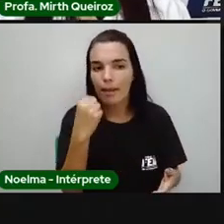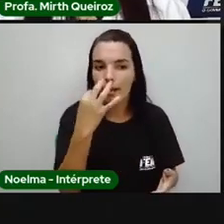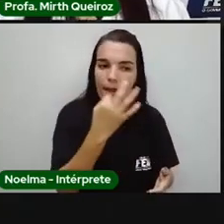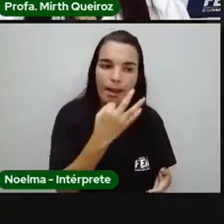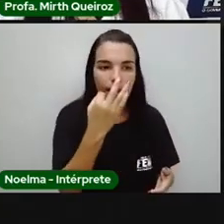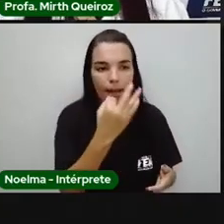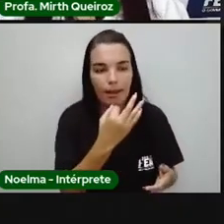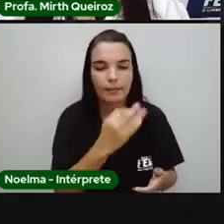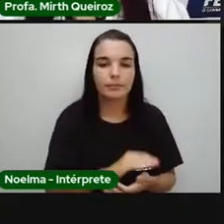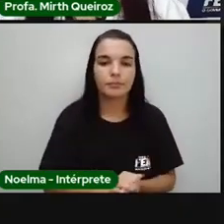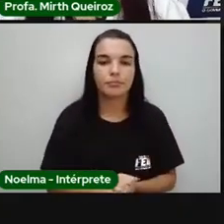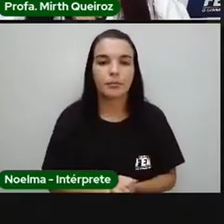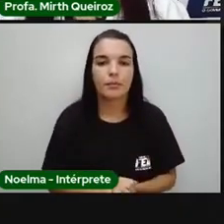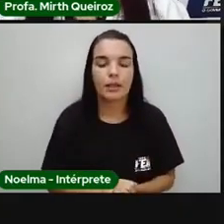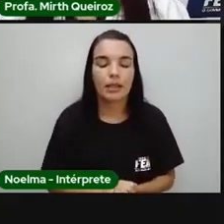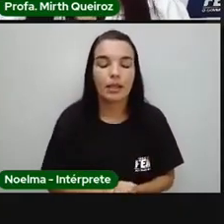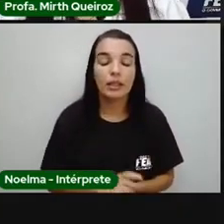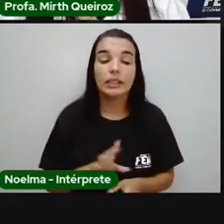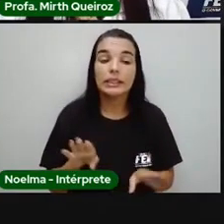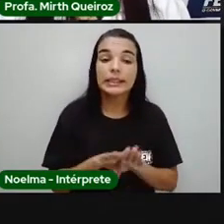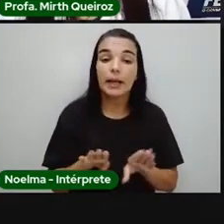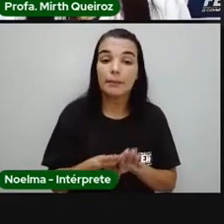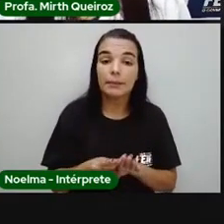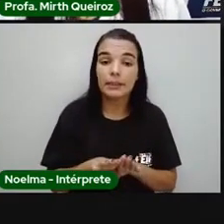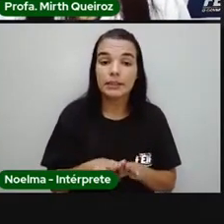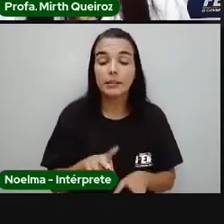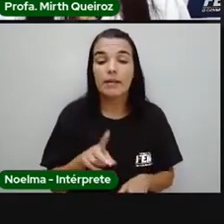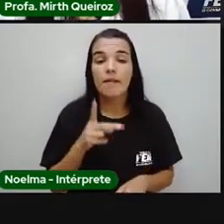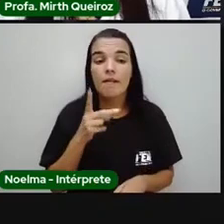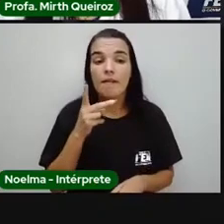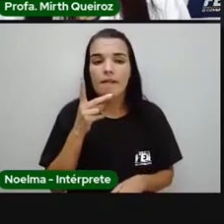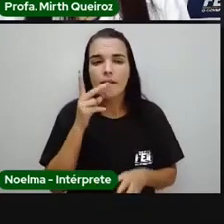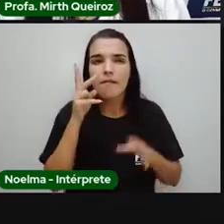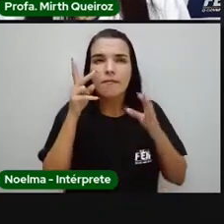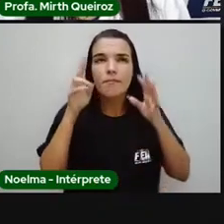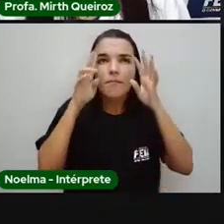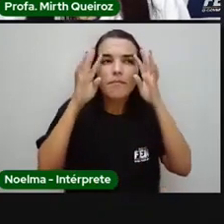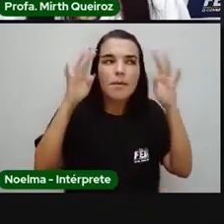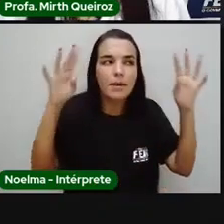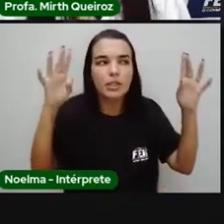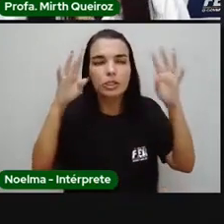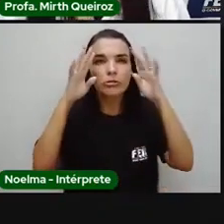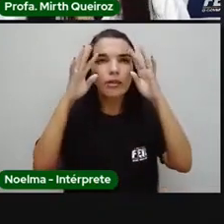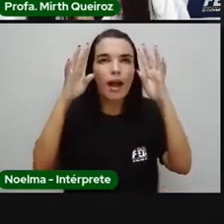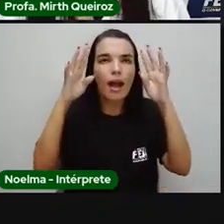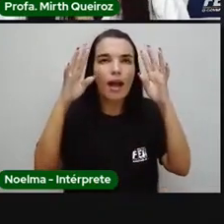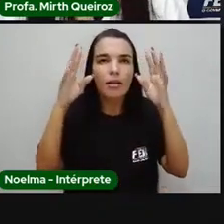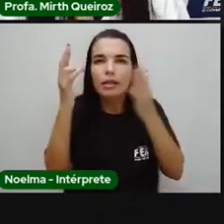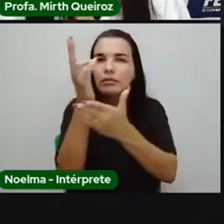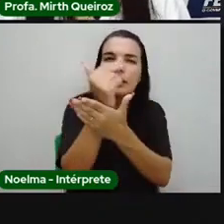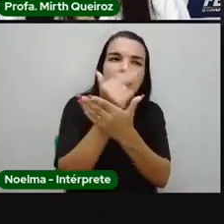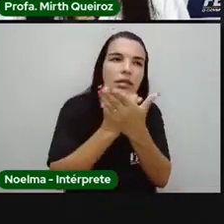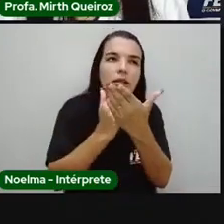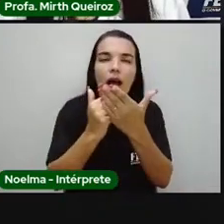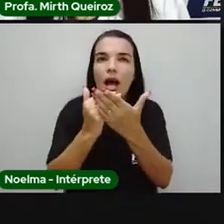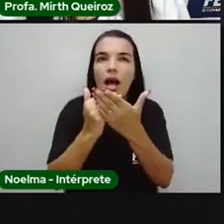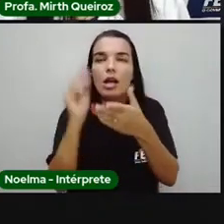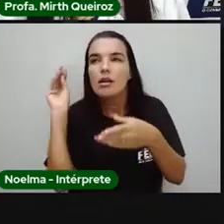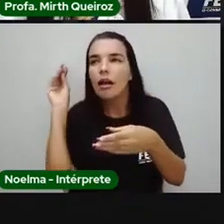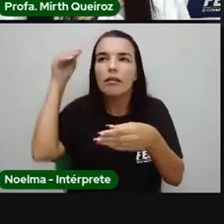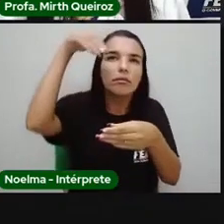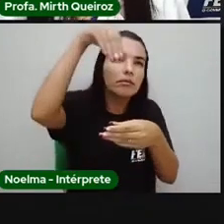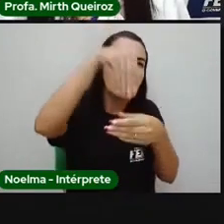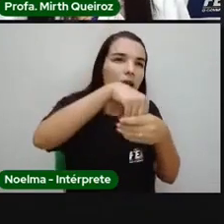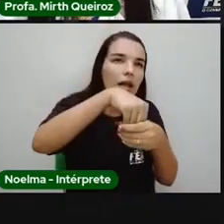texto. E criar imagens mentais para visualizar as descrições vagas. Vocês podem